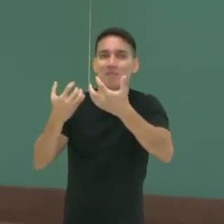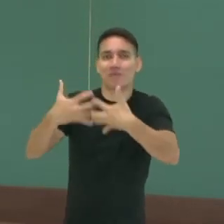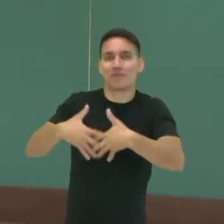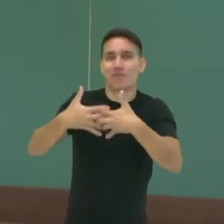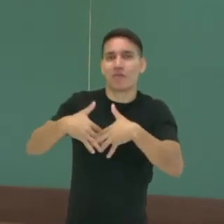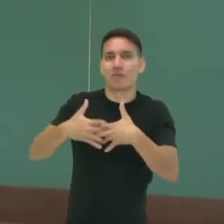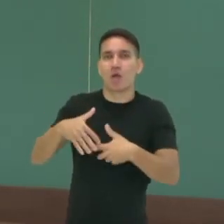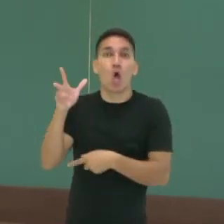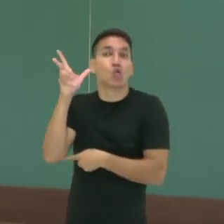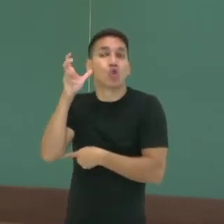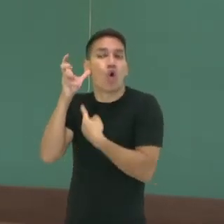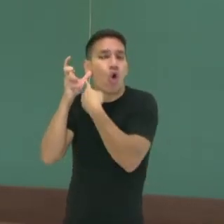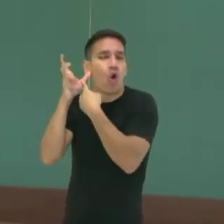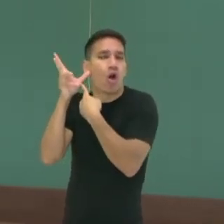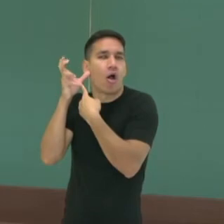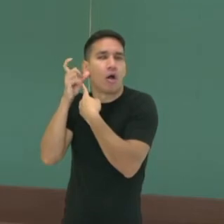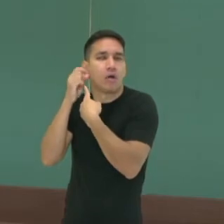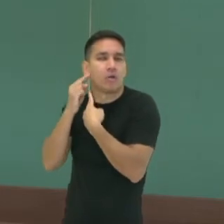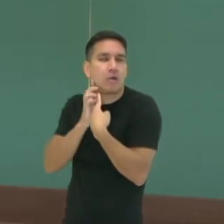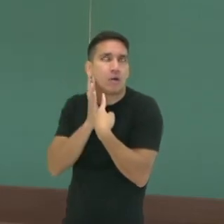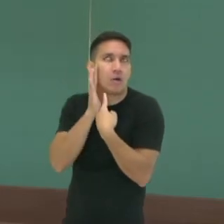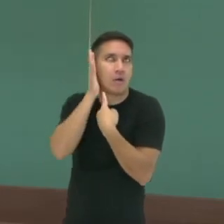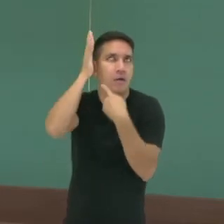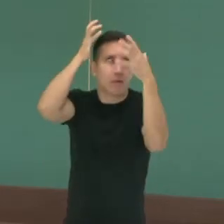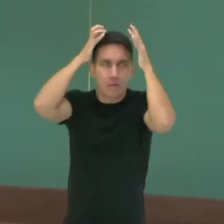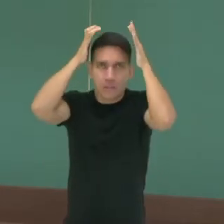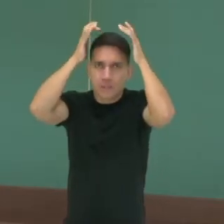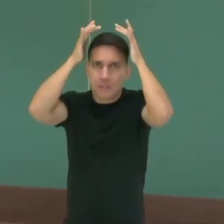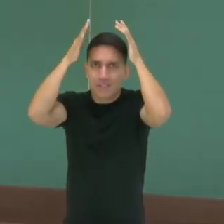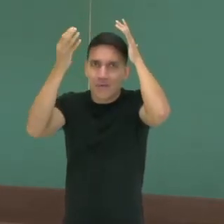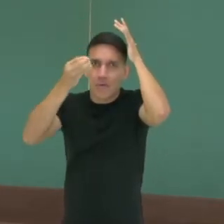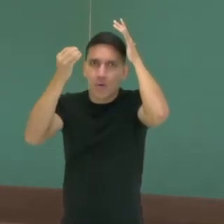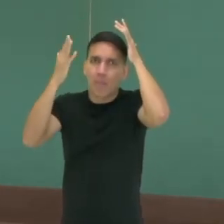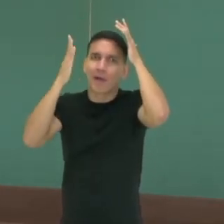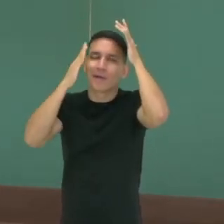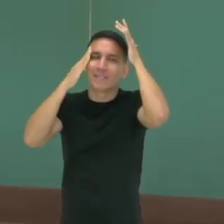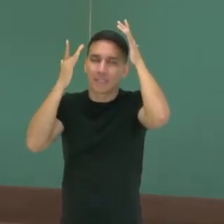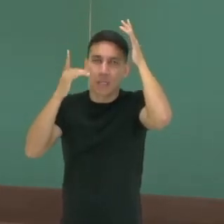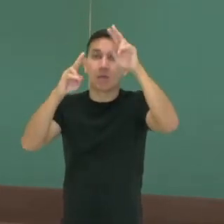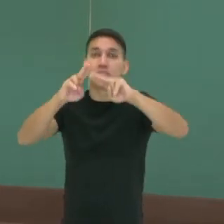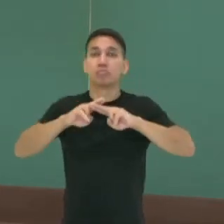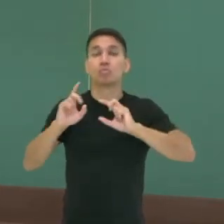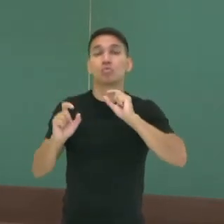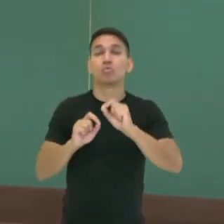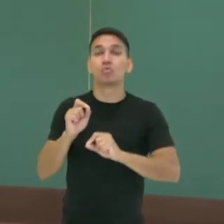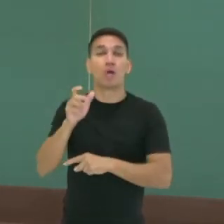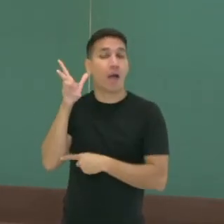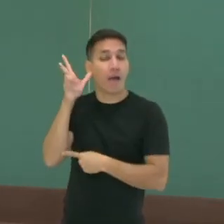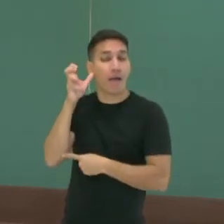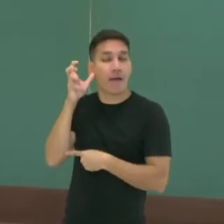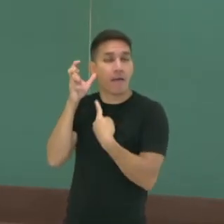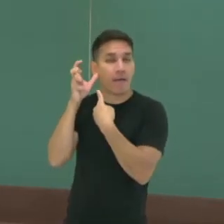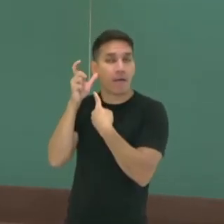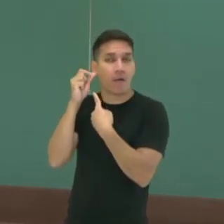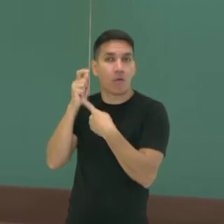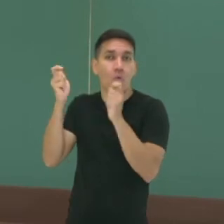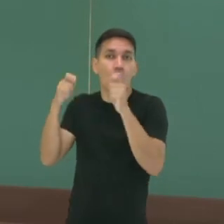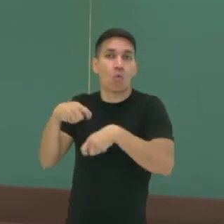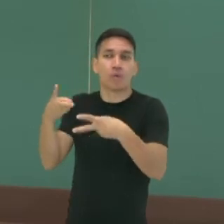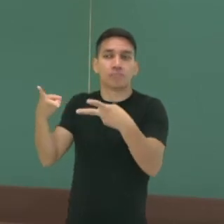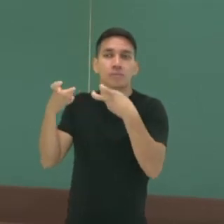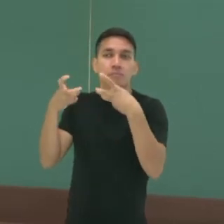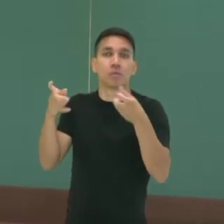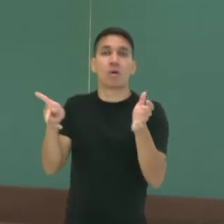som que chega à orelha, por exemplo, é interpretado no cérebro. Então vamos pensar o sentido da audição. Captado